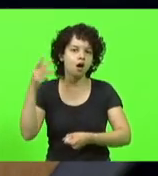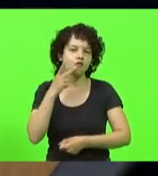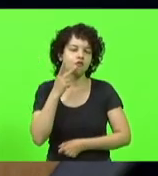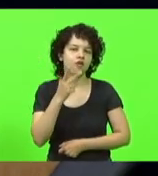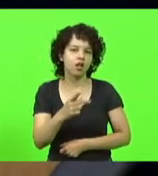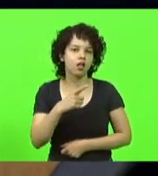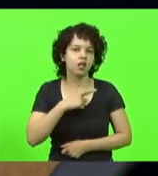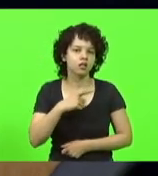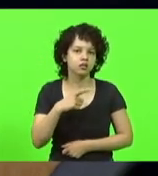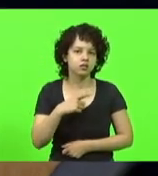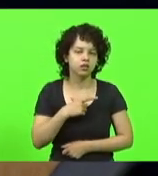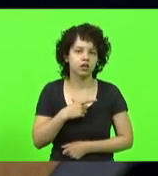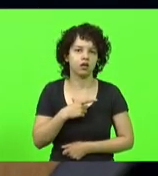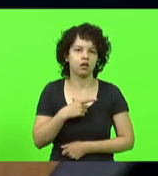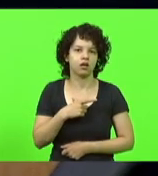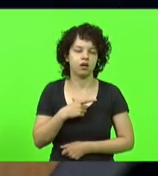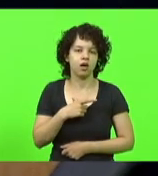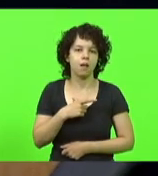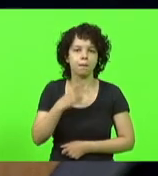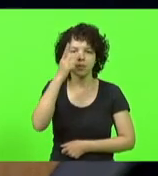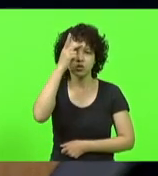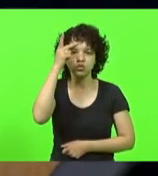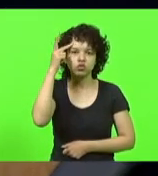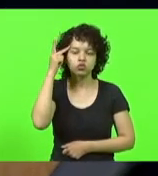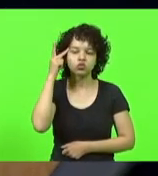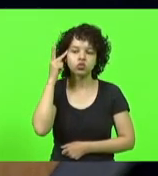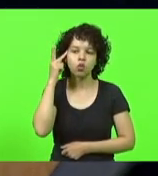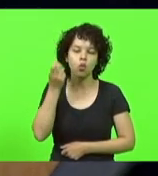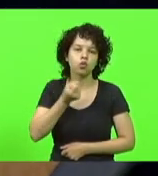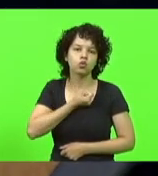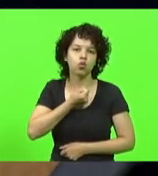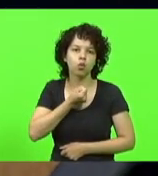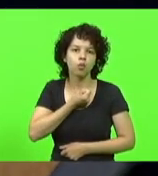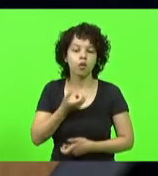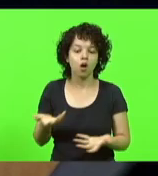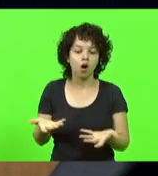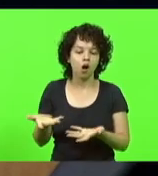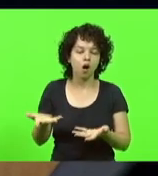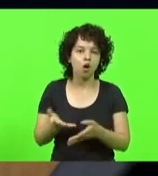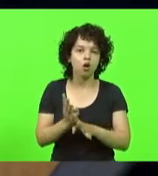pessoas na sua frente e agora continua praticamente os mesmos X pessoas.